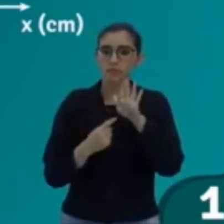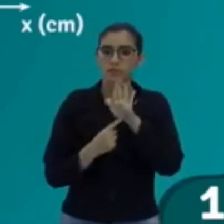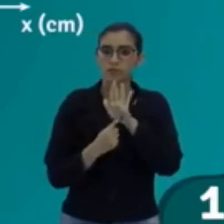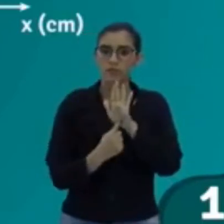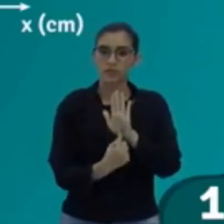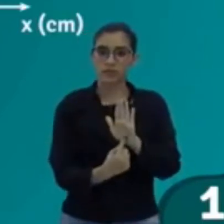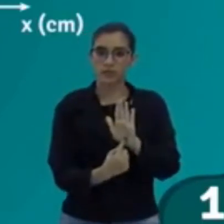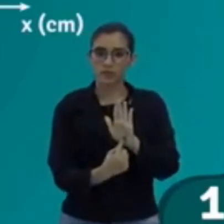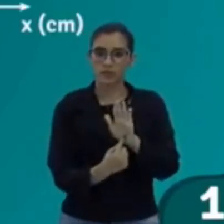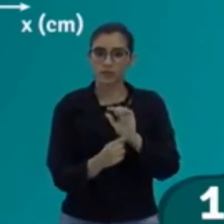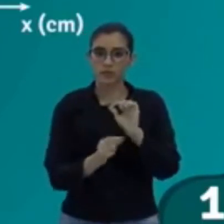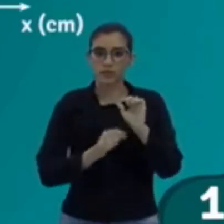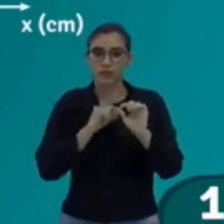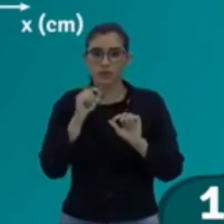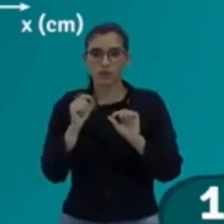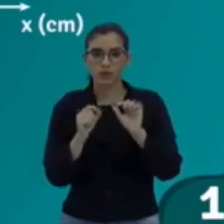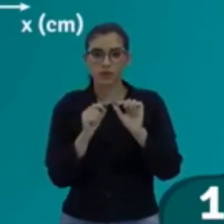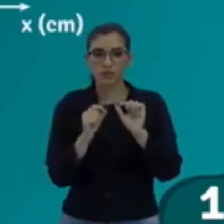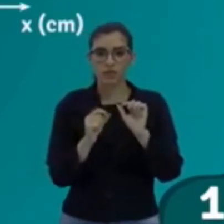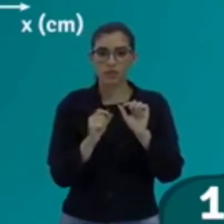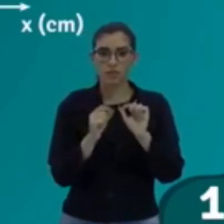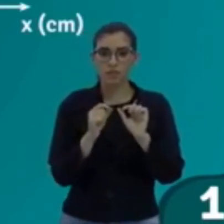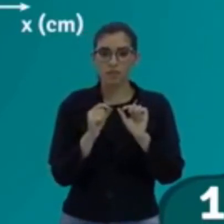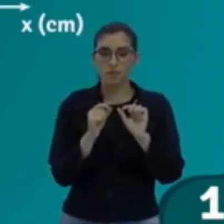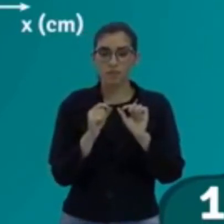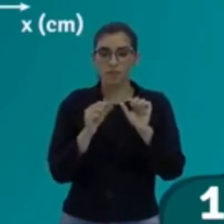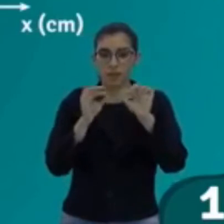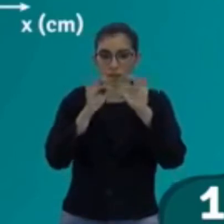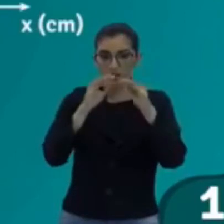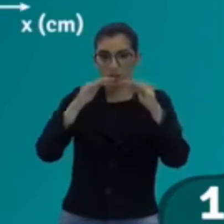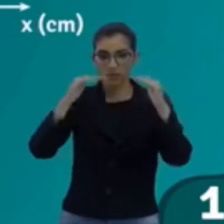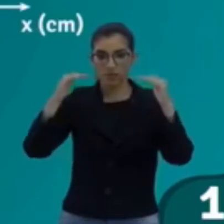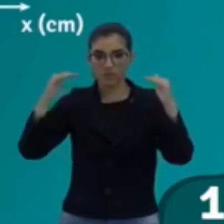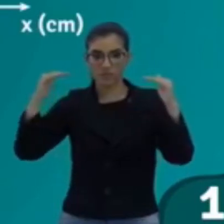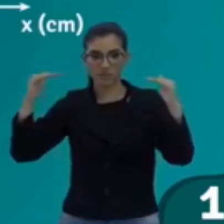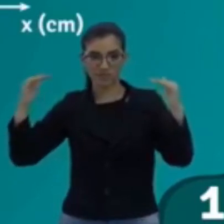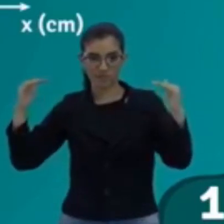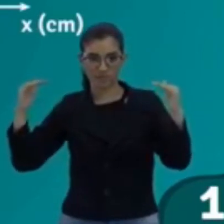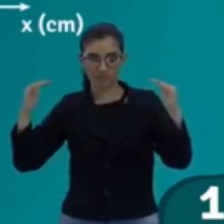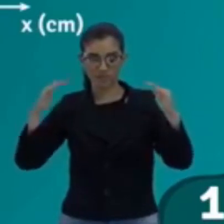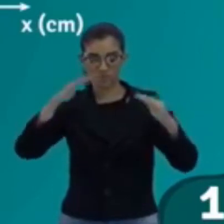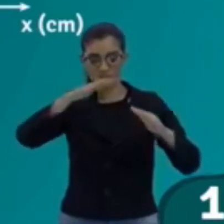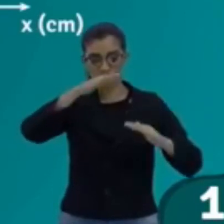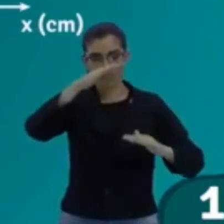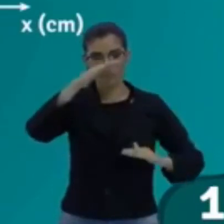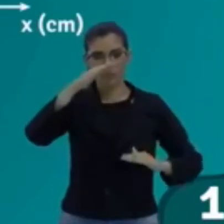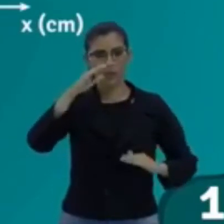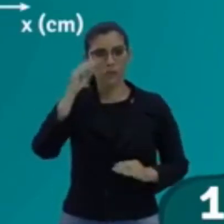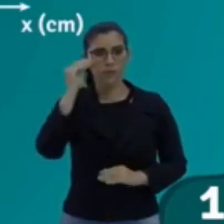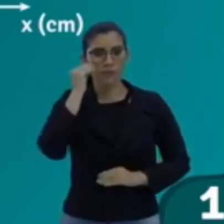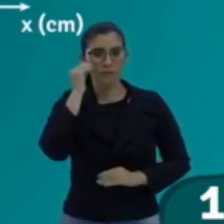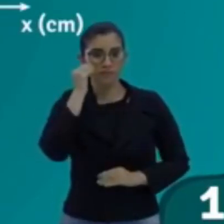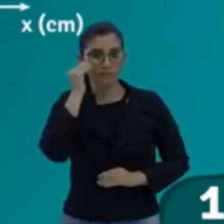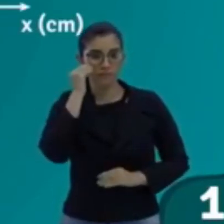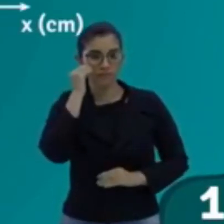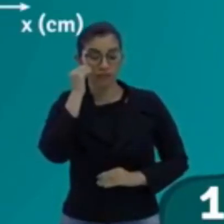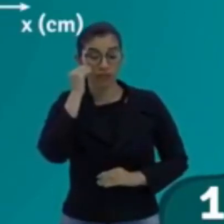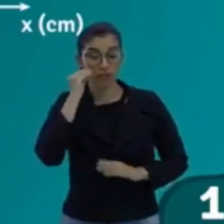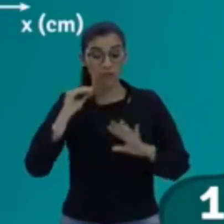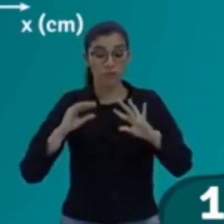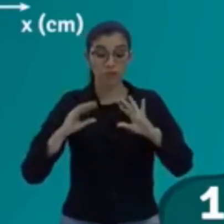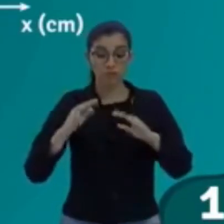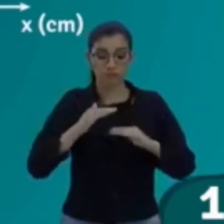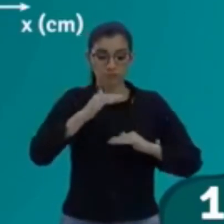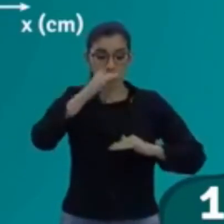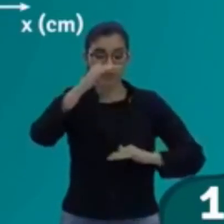O gráfico veio aqui e deu pra ti esse tamanho aqui. E se eu observar, esse é o tamanho total